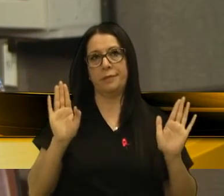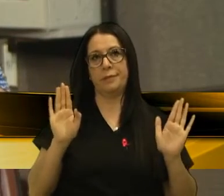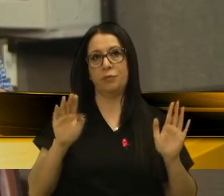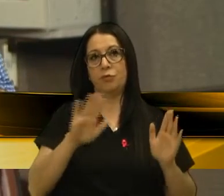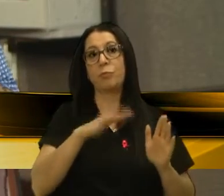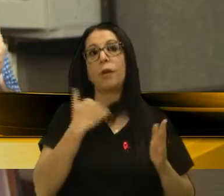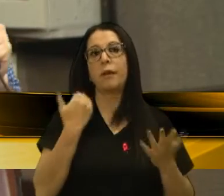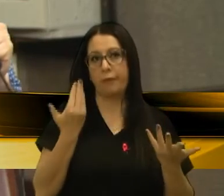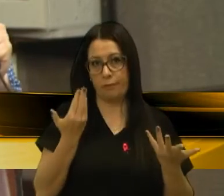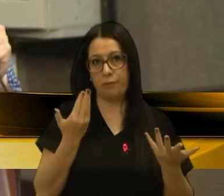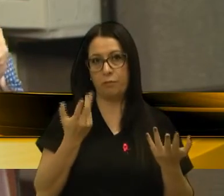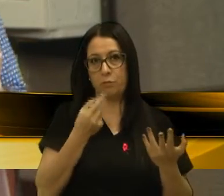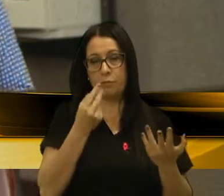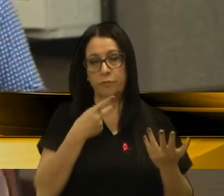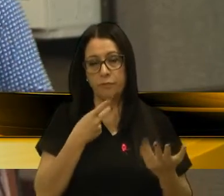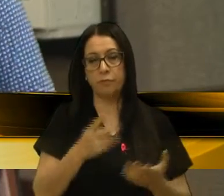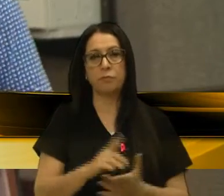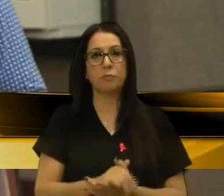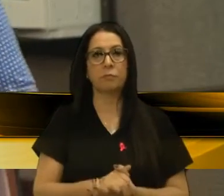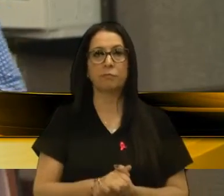morrer, como muitos dizem.